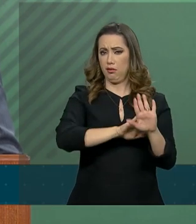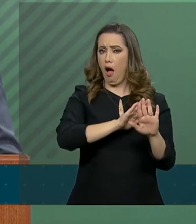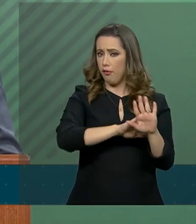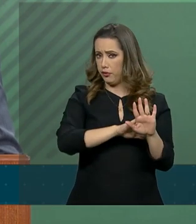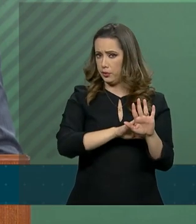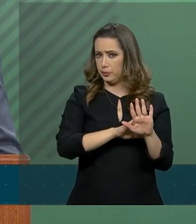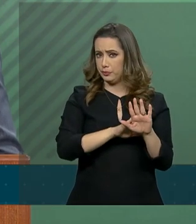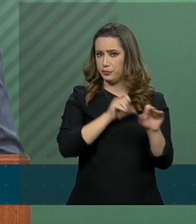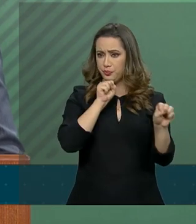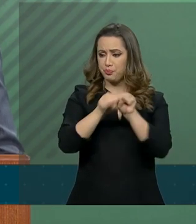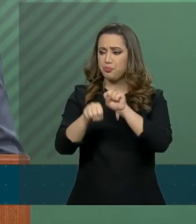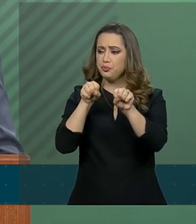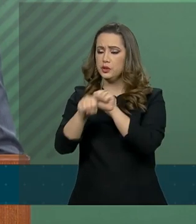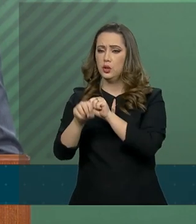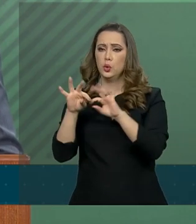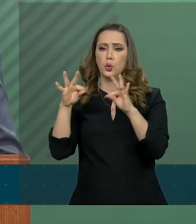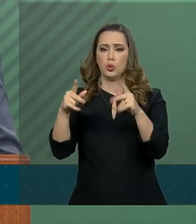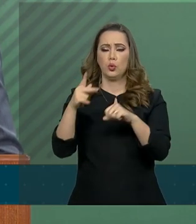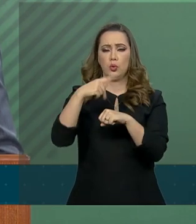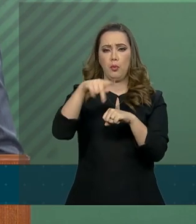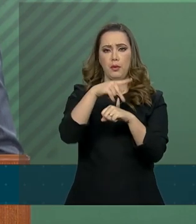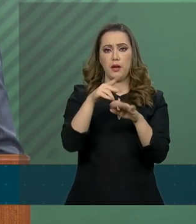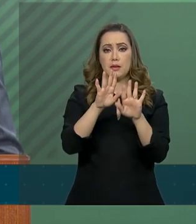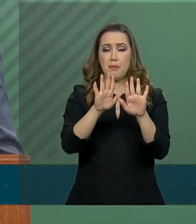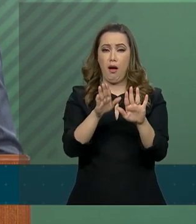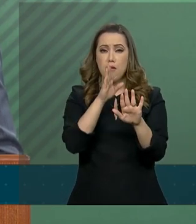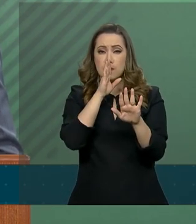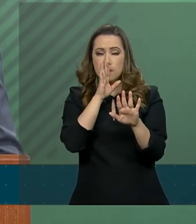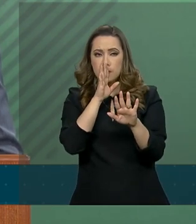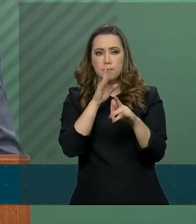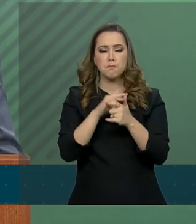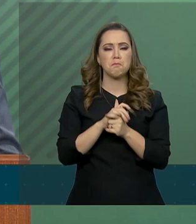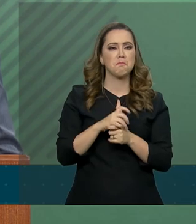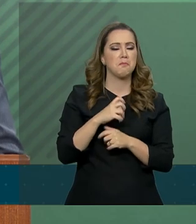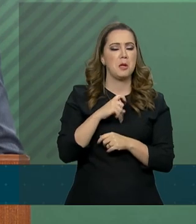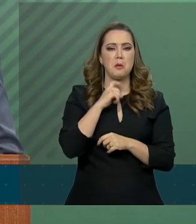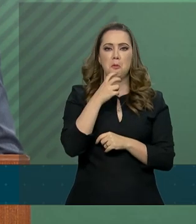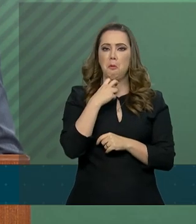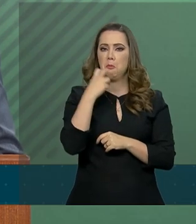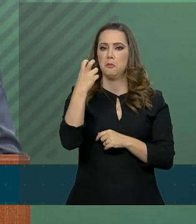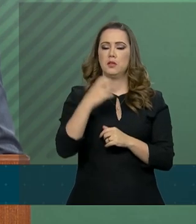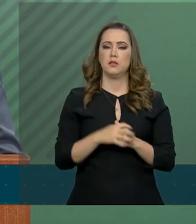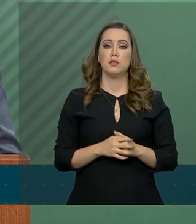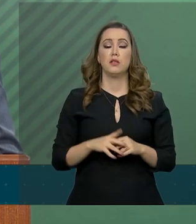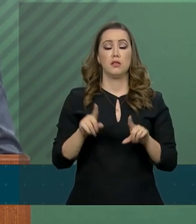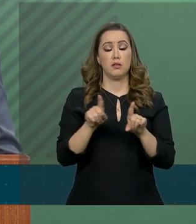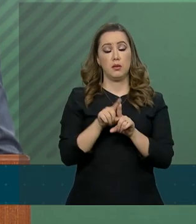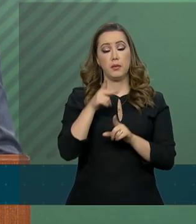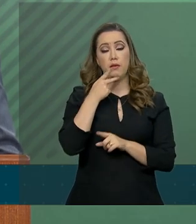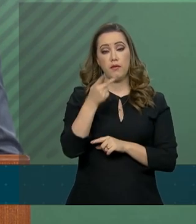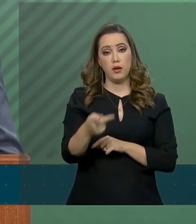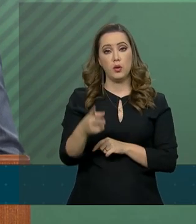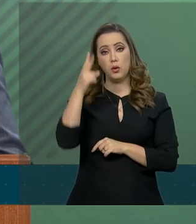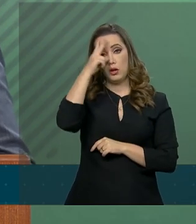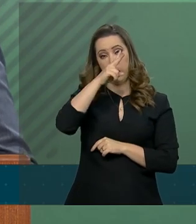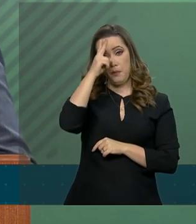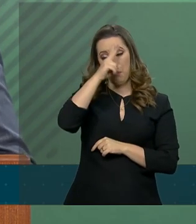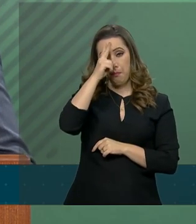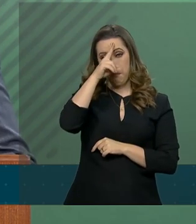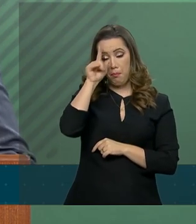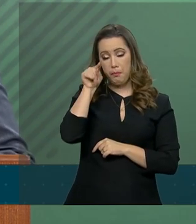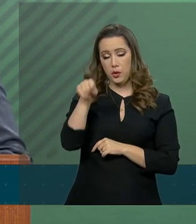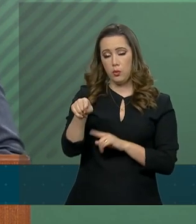diversas medidas que vêm sendo adotadas pelo governo brasileiro em apoio ao povo venezuelano